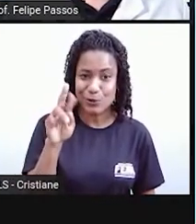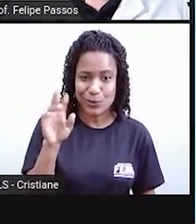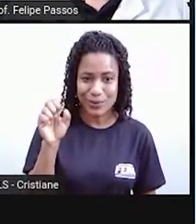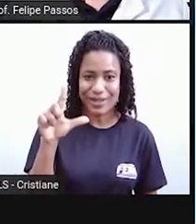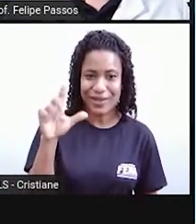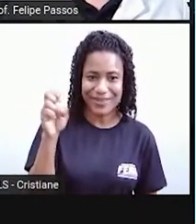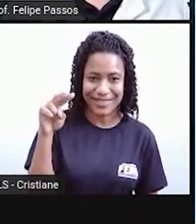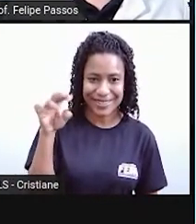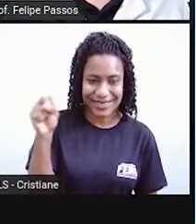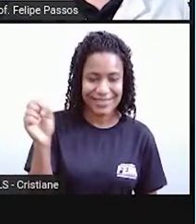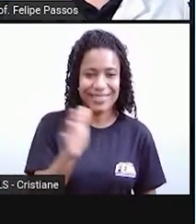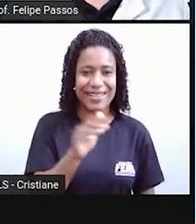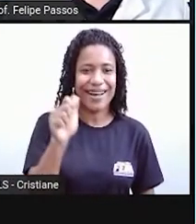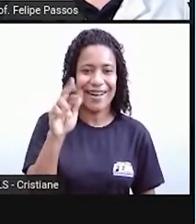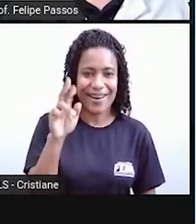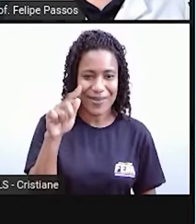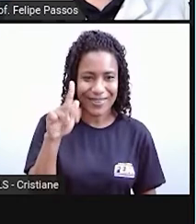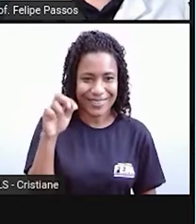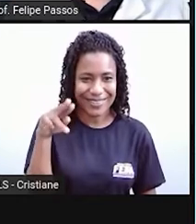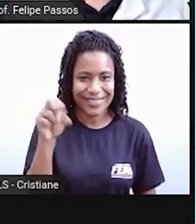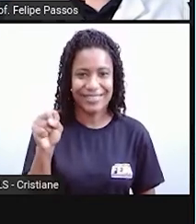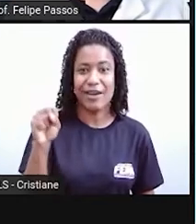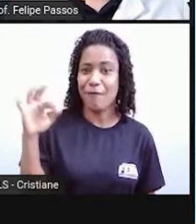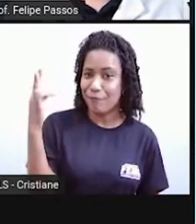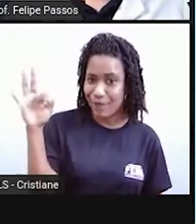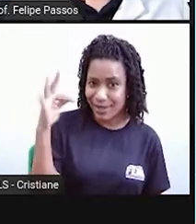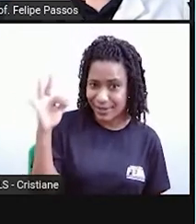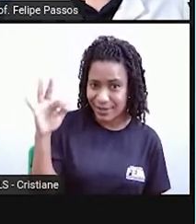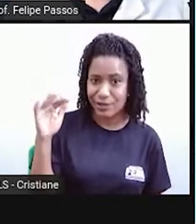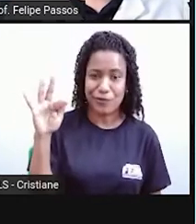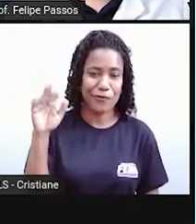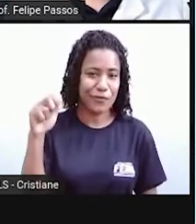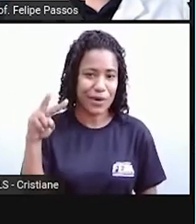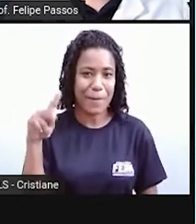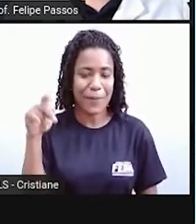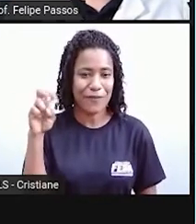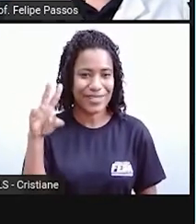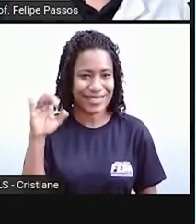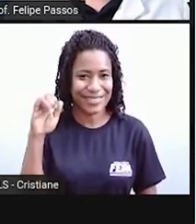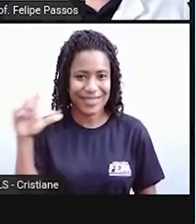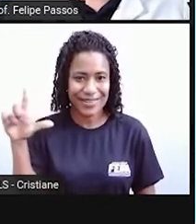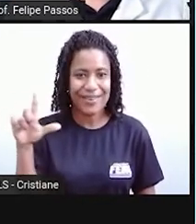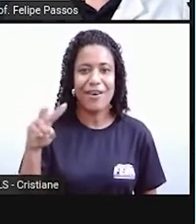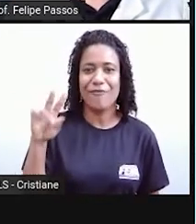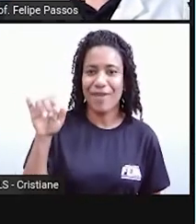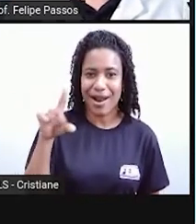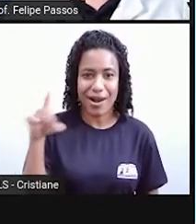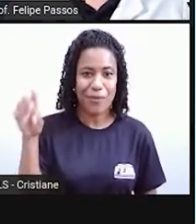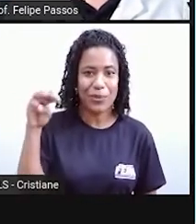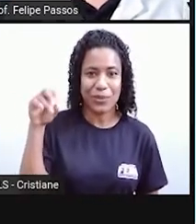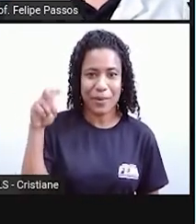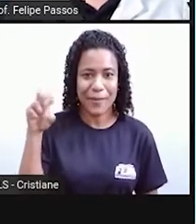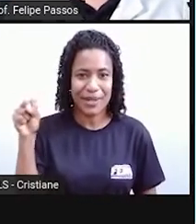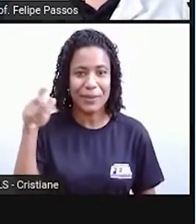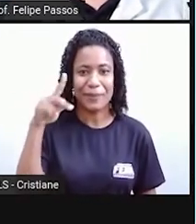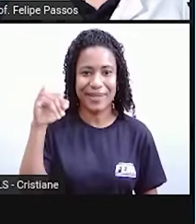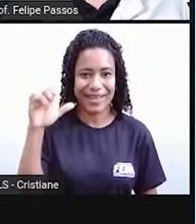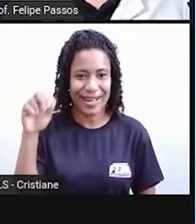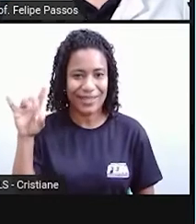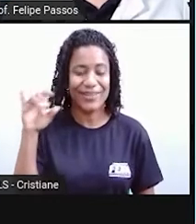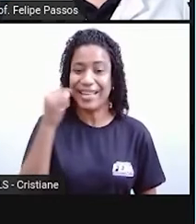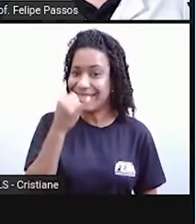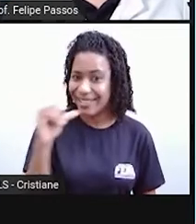aragonês, francês, francoprovincial, valão, normando, picardo, italiano,